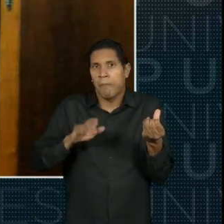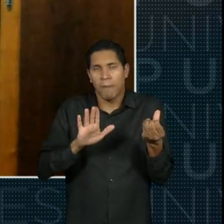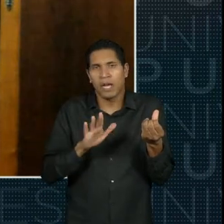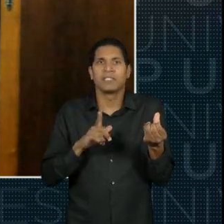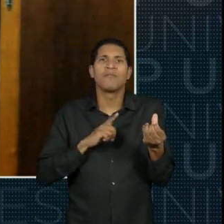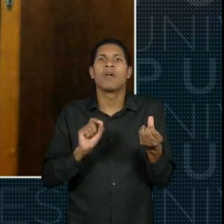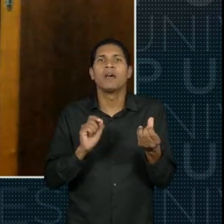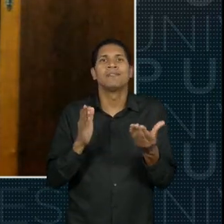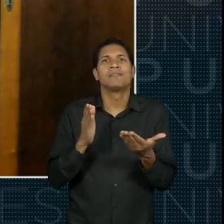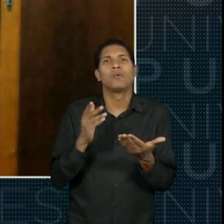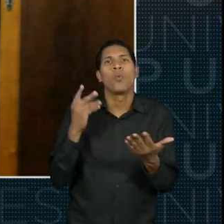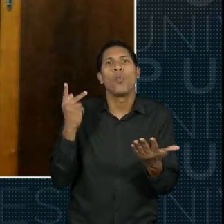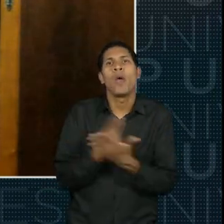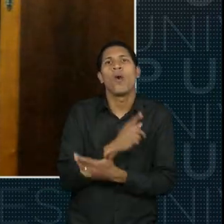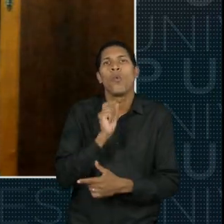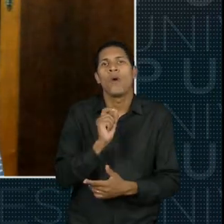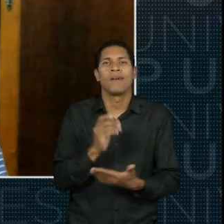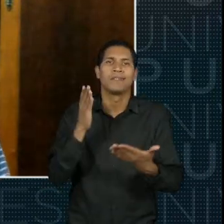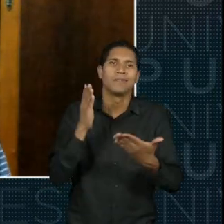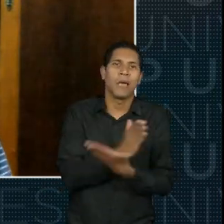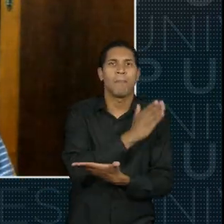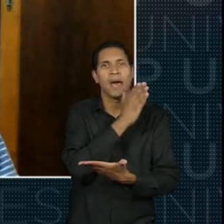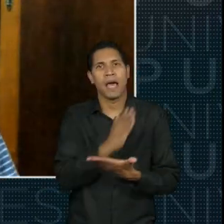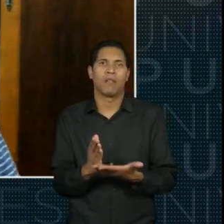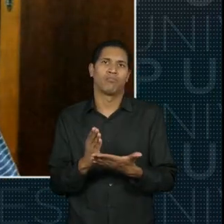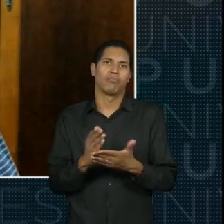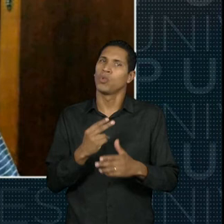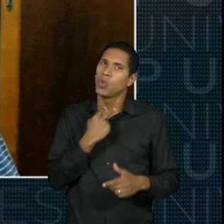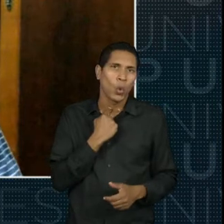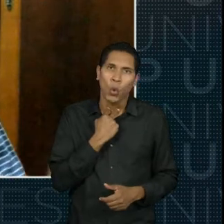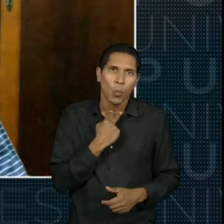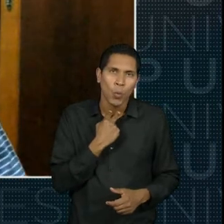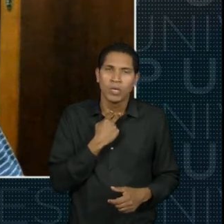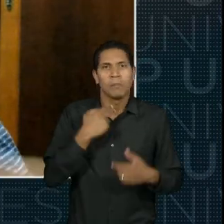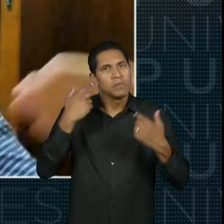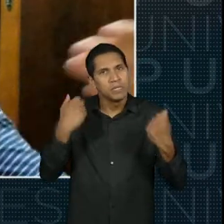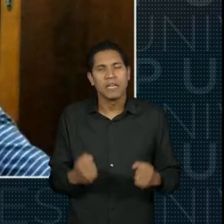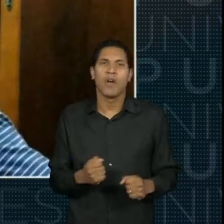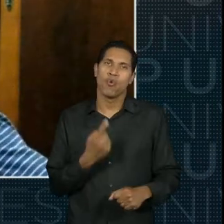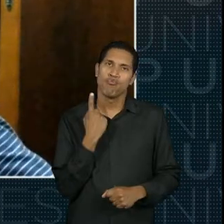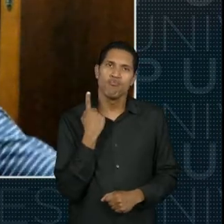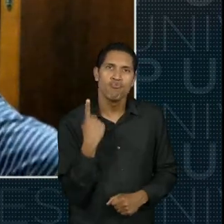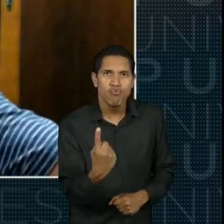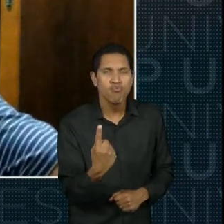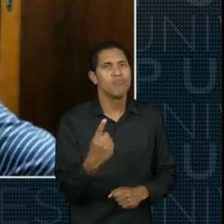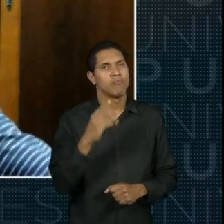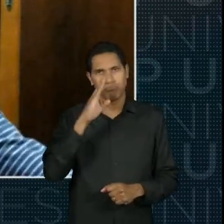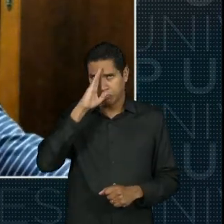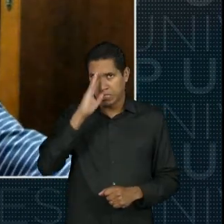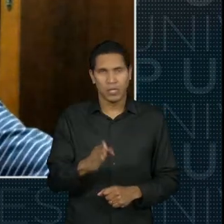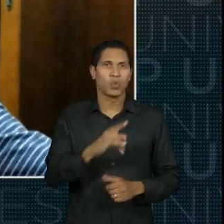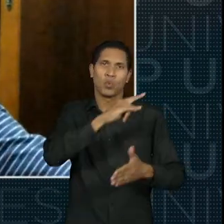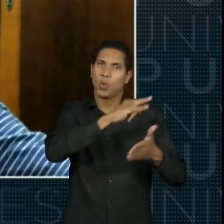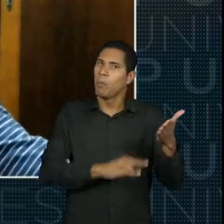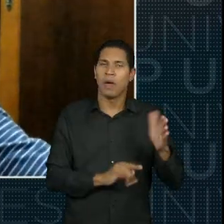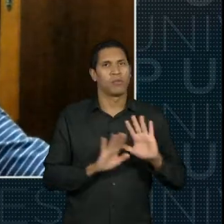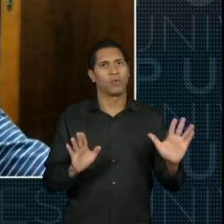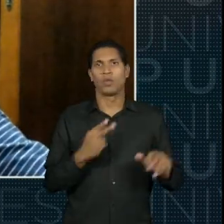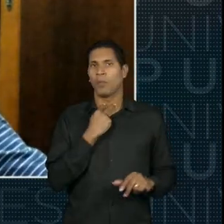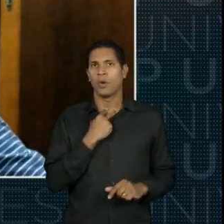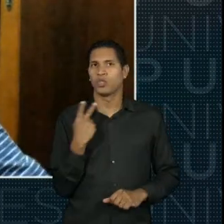mas mesmo assim, não será válida a postagem de um novo documento para a mesma